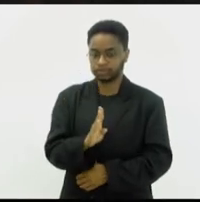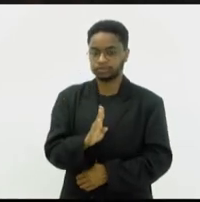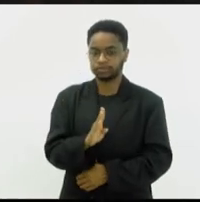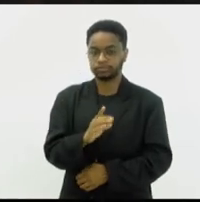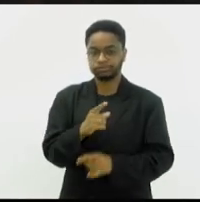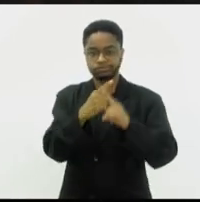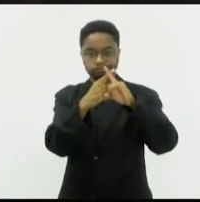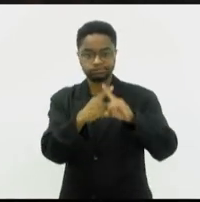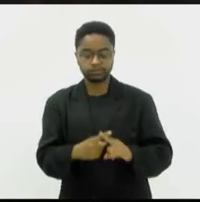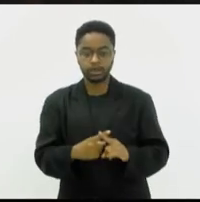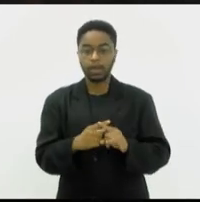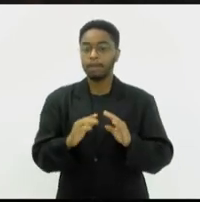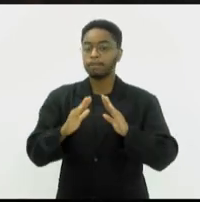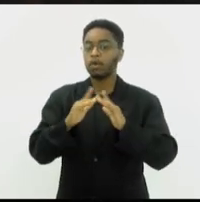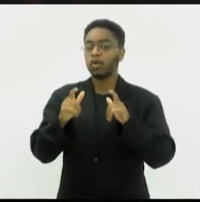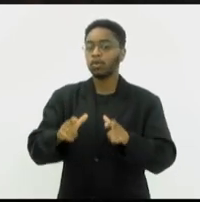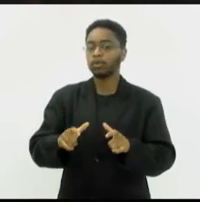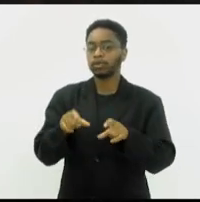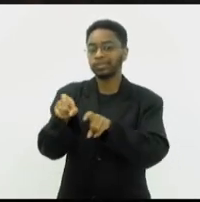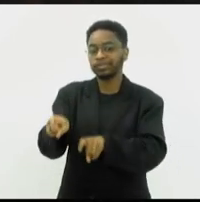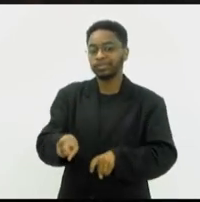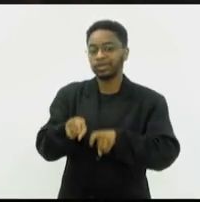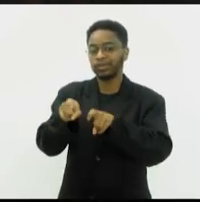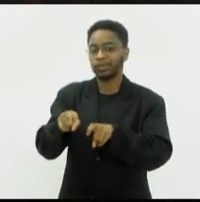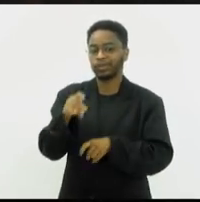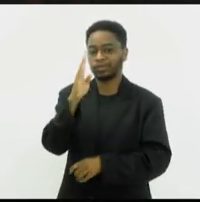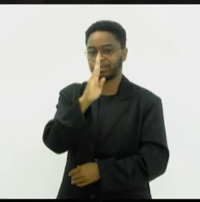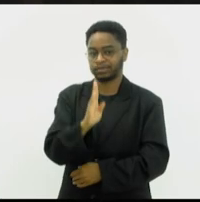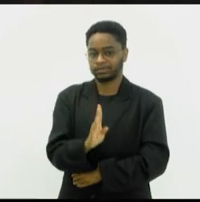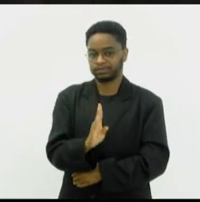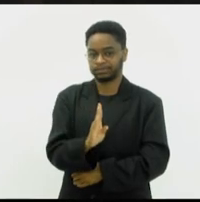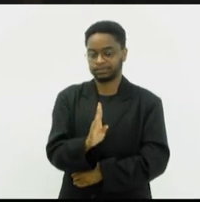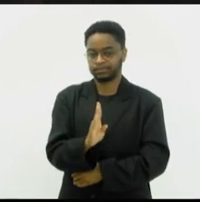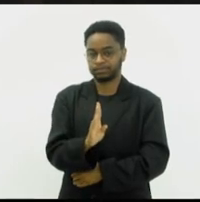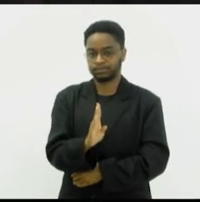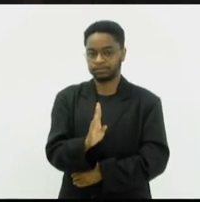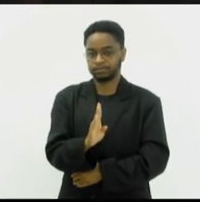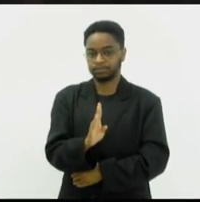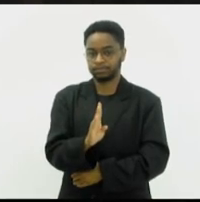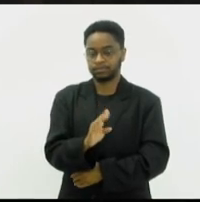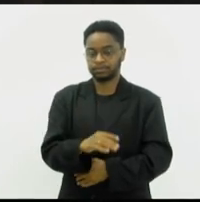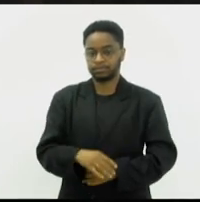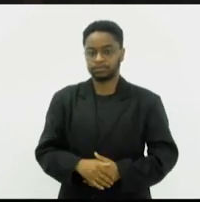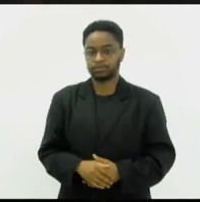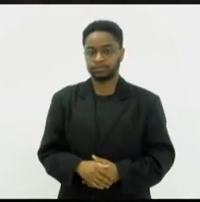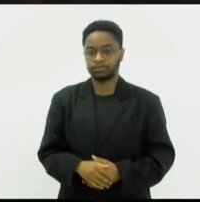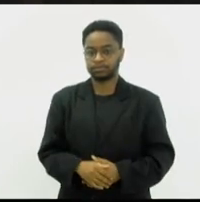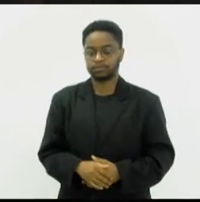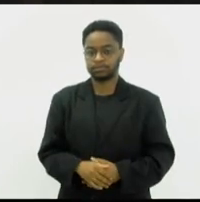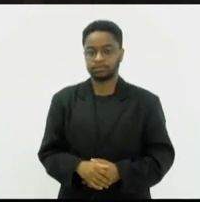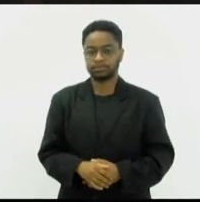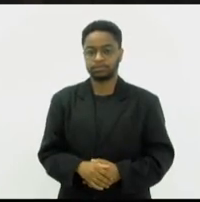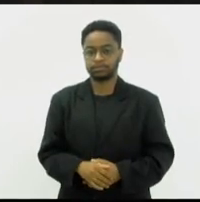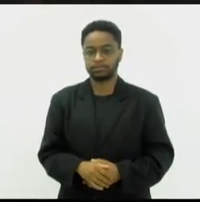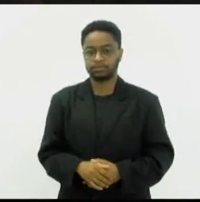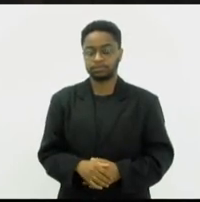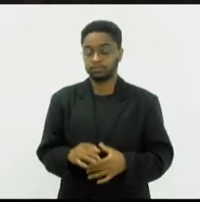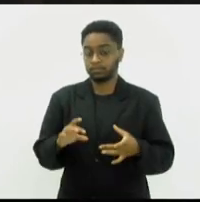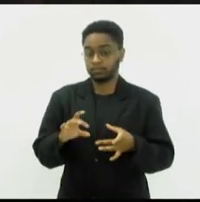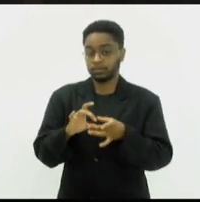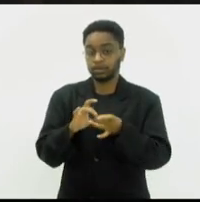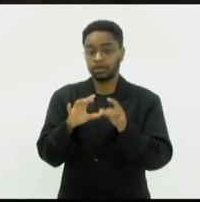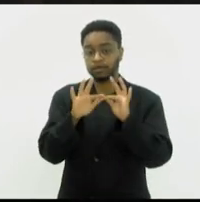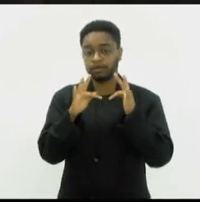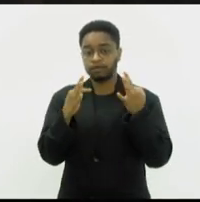vem lá do interior do nosso país, de uma família humilde